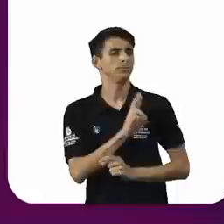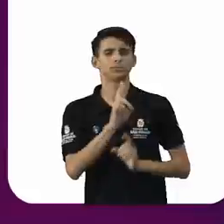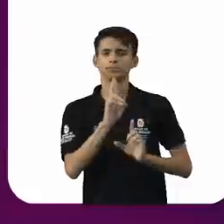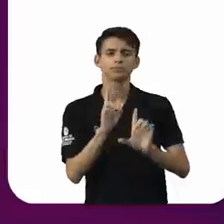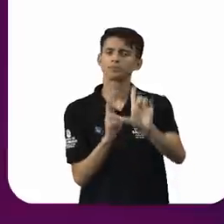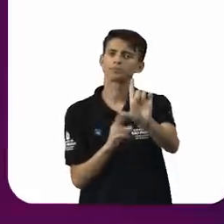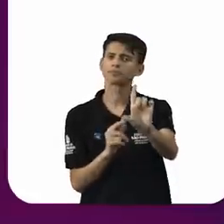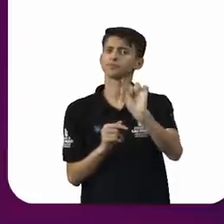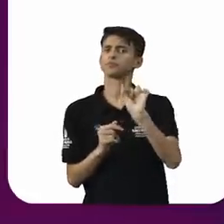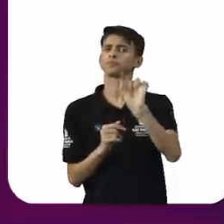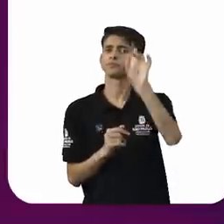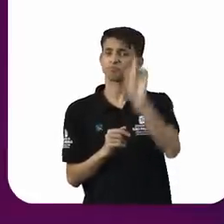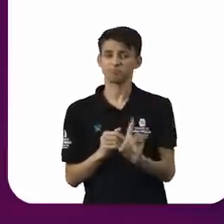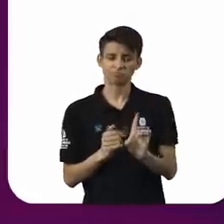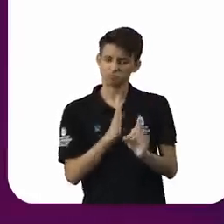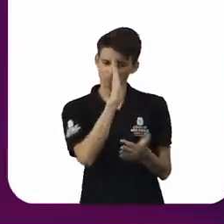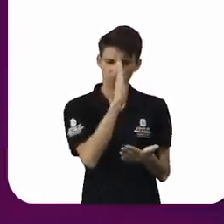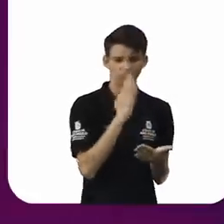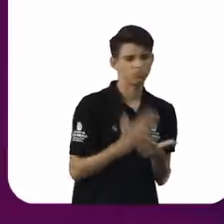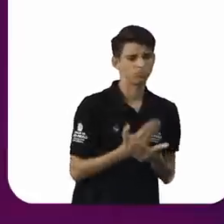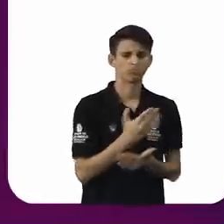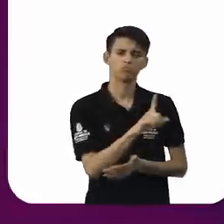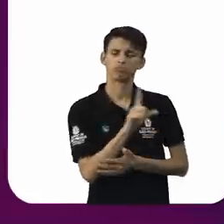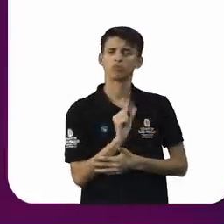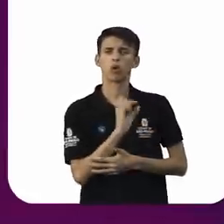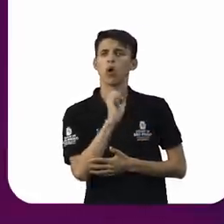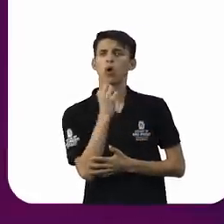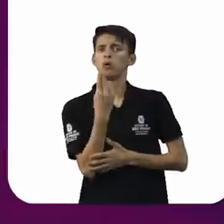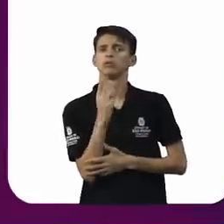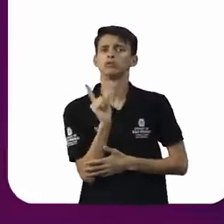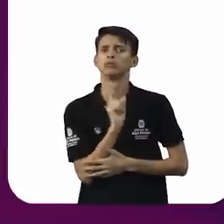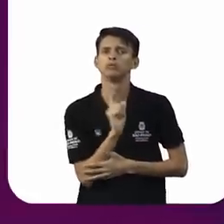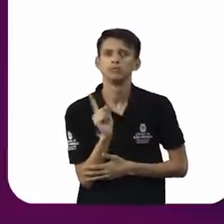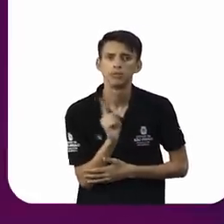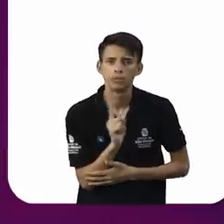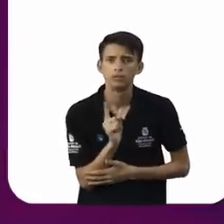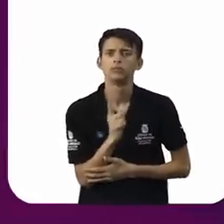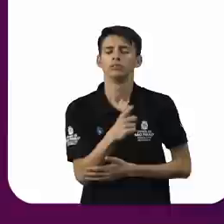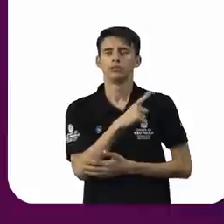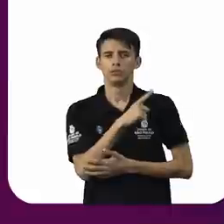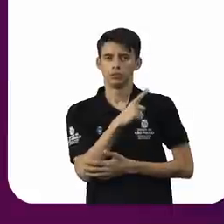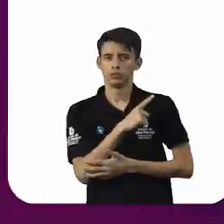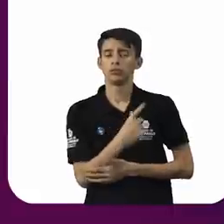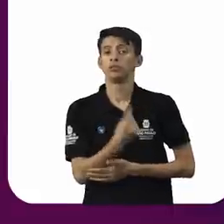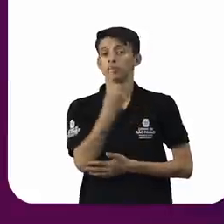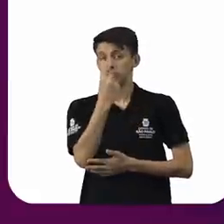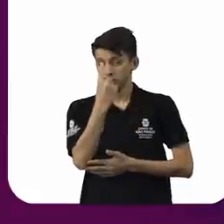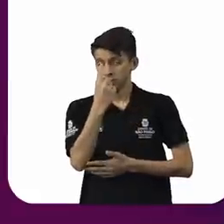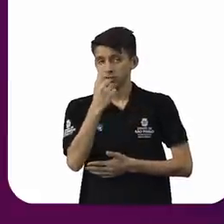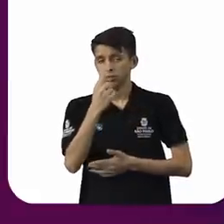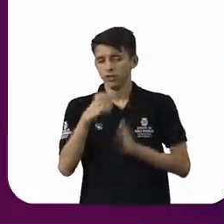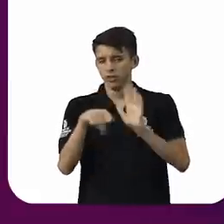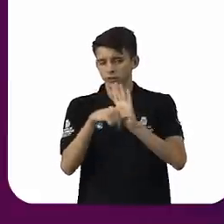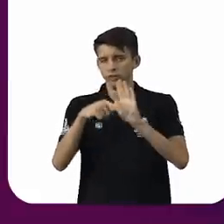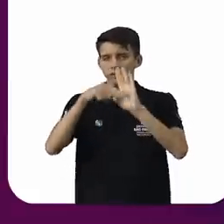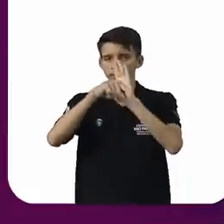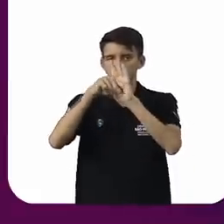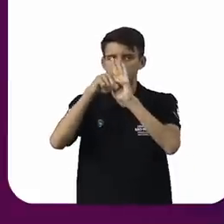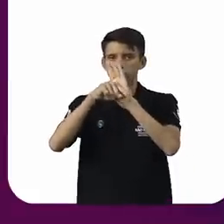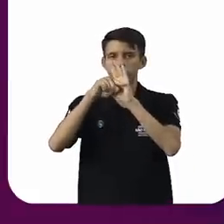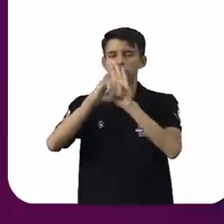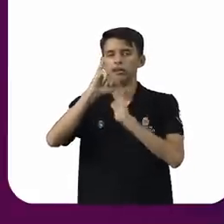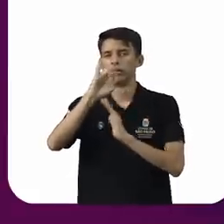crença inclui o direito de não crer. E nós temos, segundo o IBGE, 10% da população